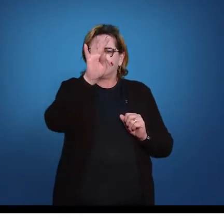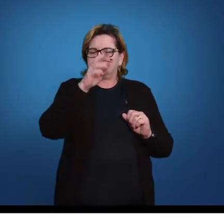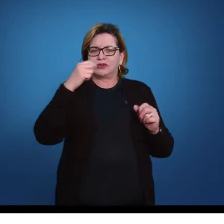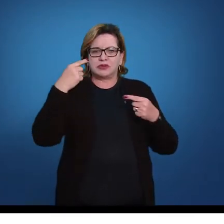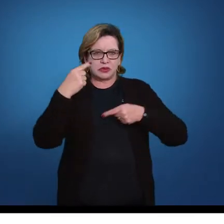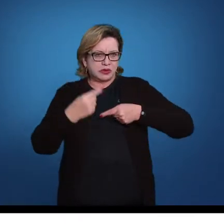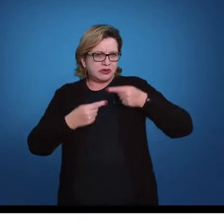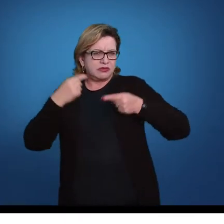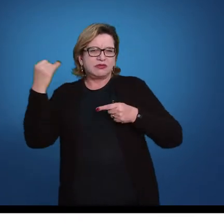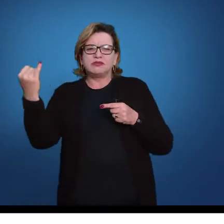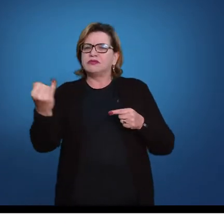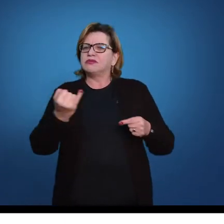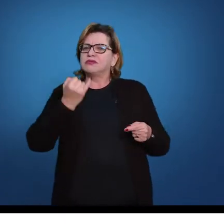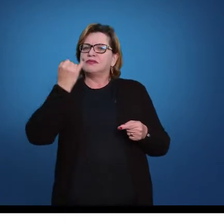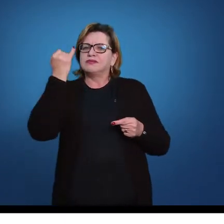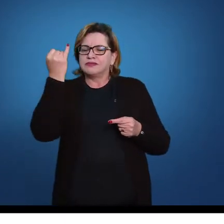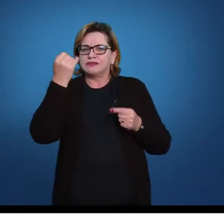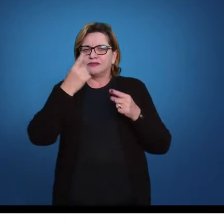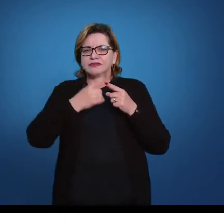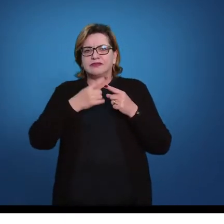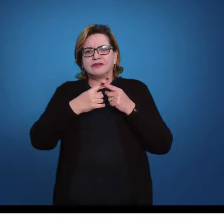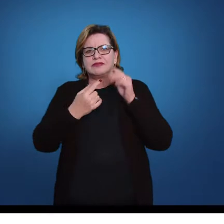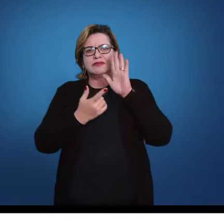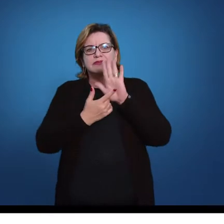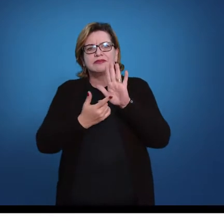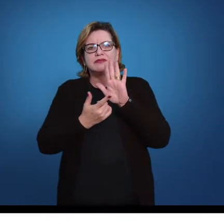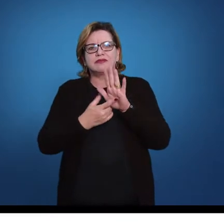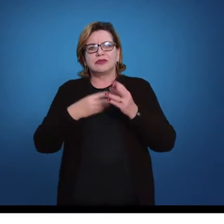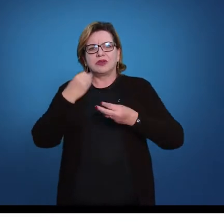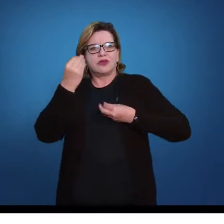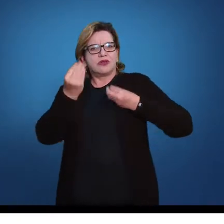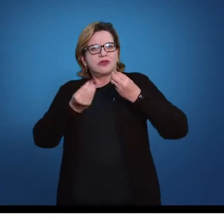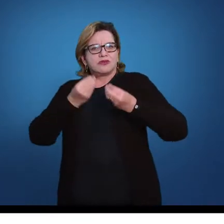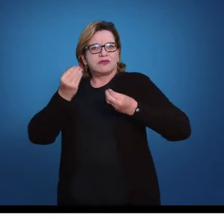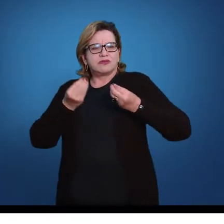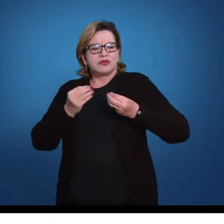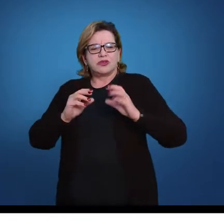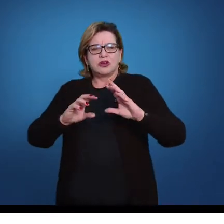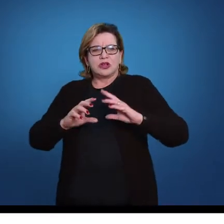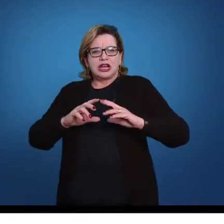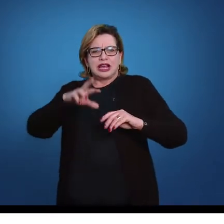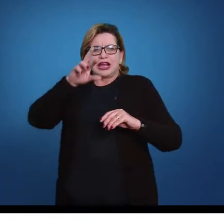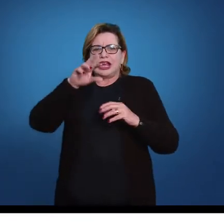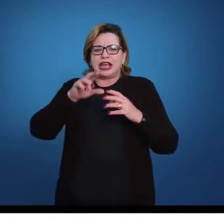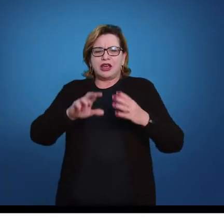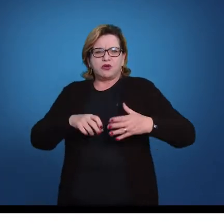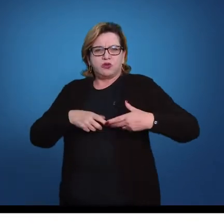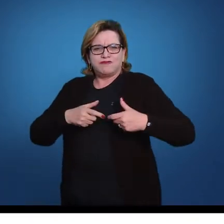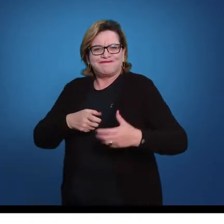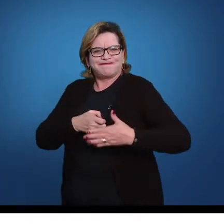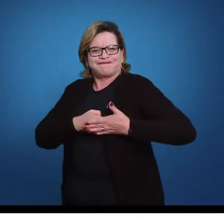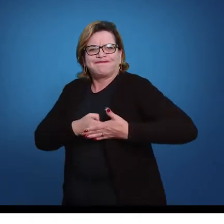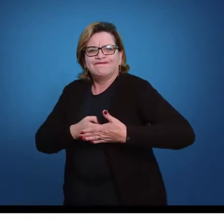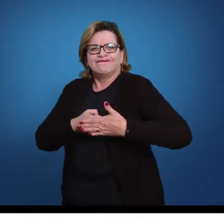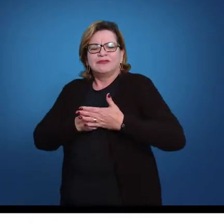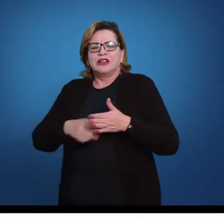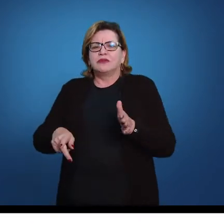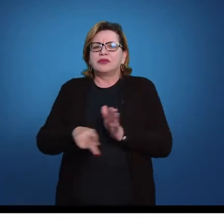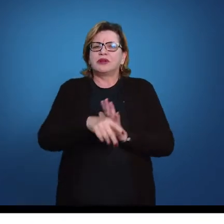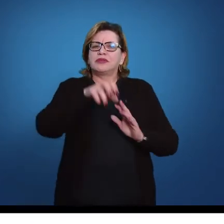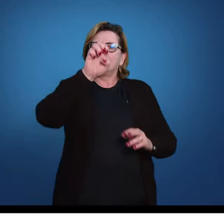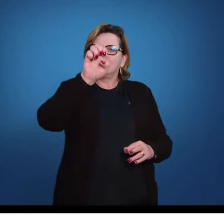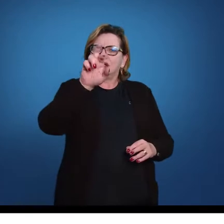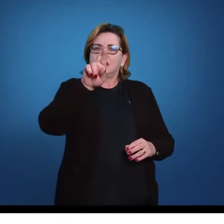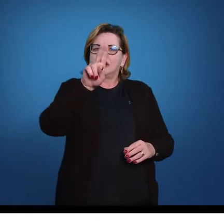importante porque ela se manifestava como uma forma de resistência à arte erudita, a qual os